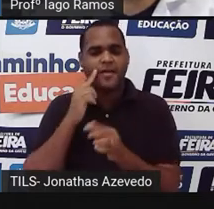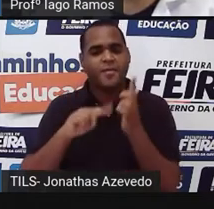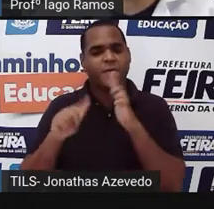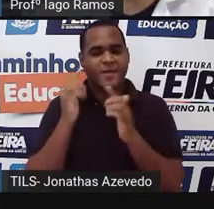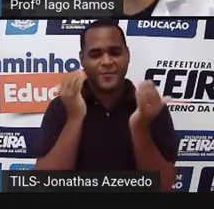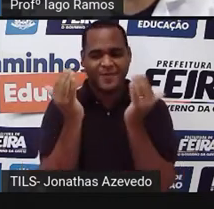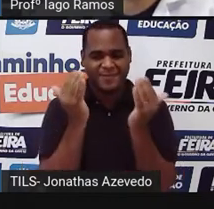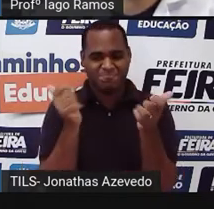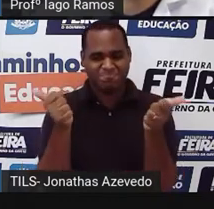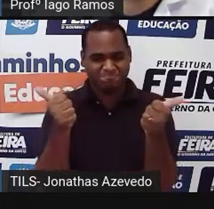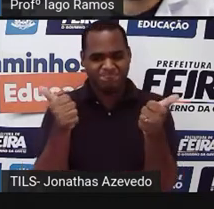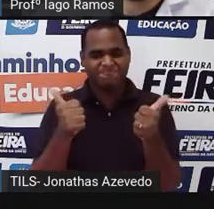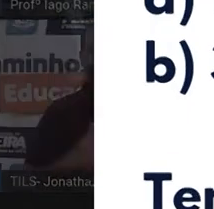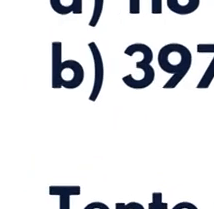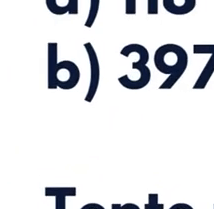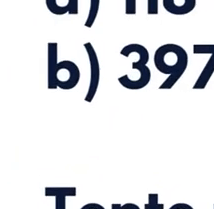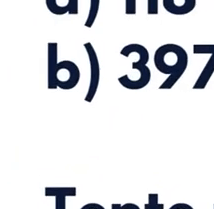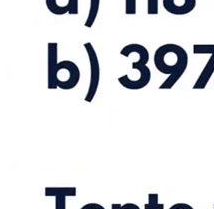comparar, beleza?